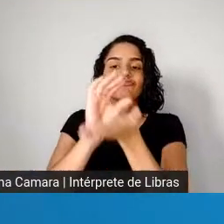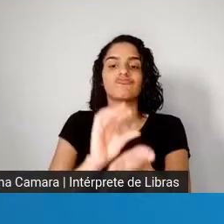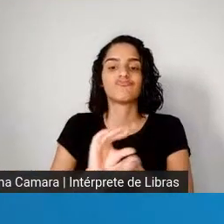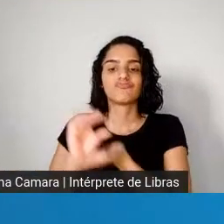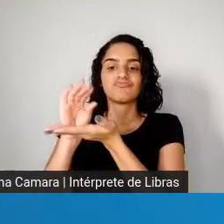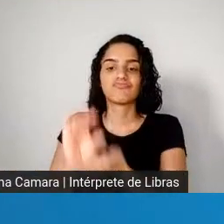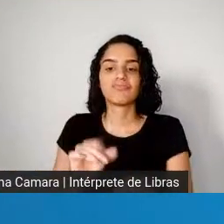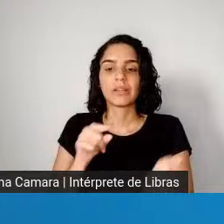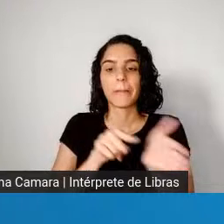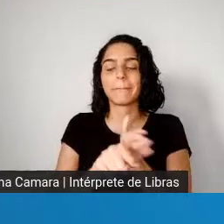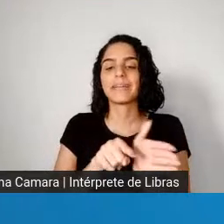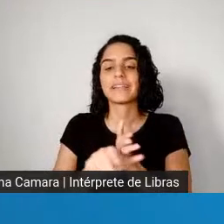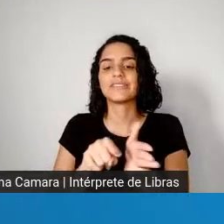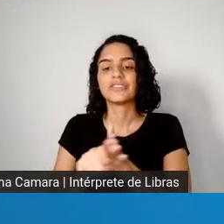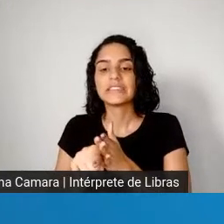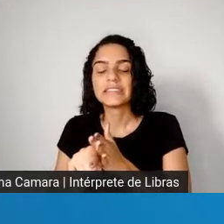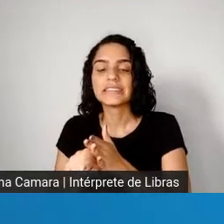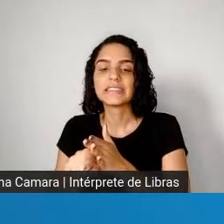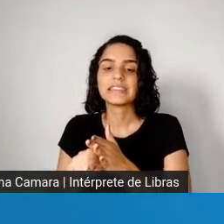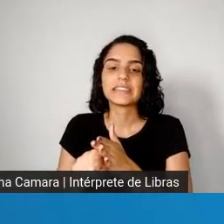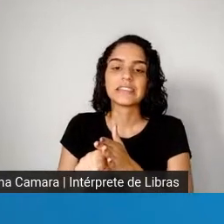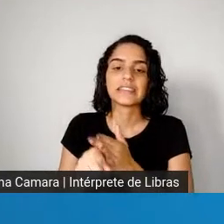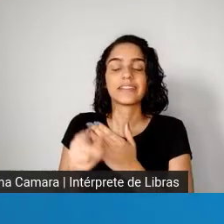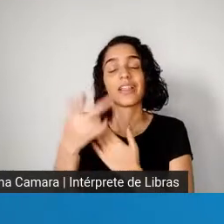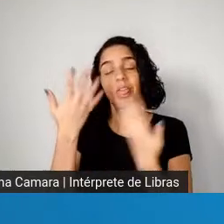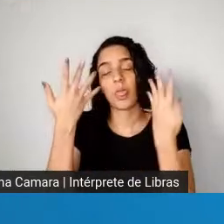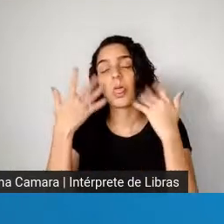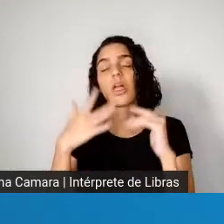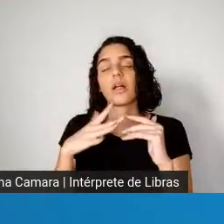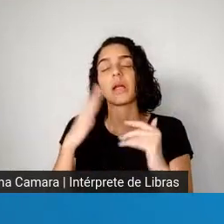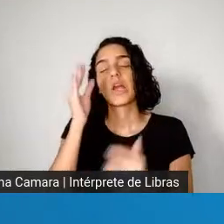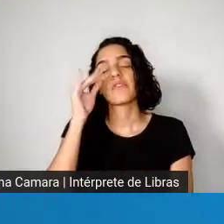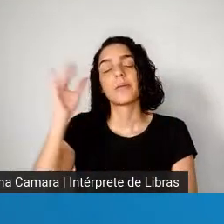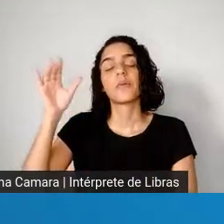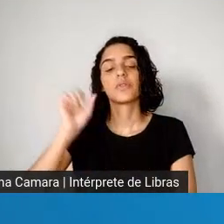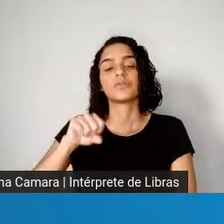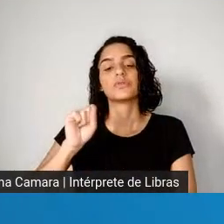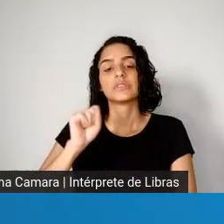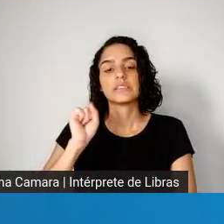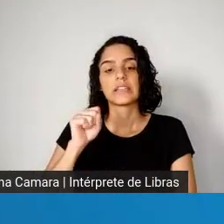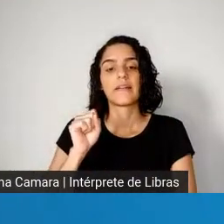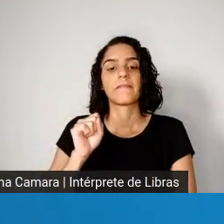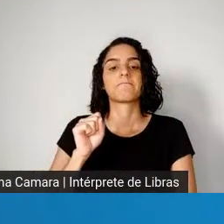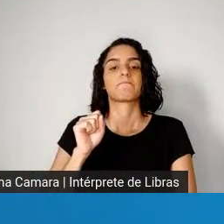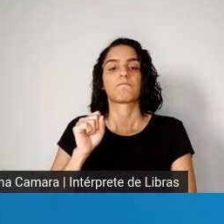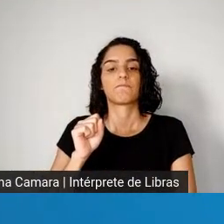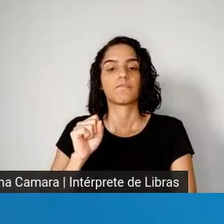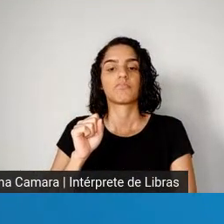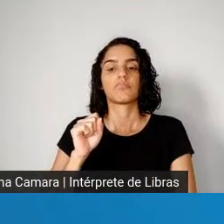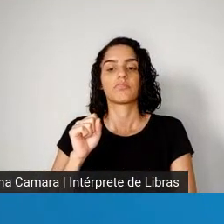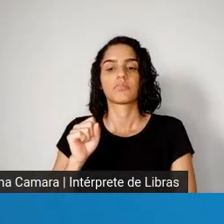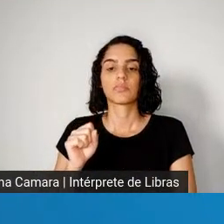classicamente, é bastante conhecido, né? Ele segue o caminho dos interesses e das desigualdades.